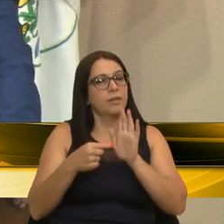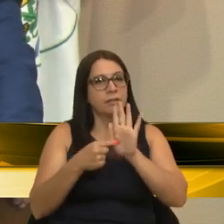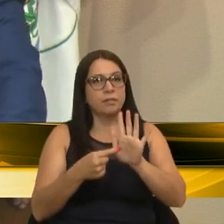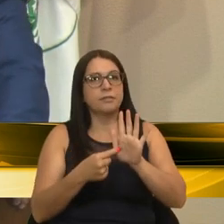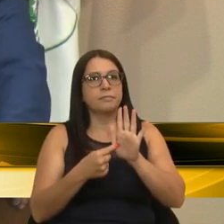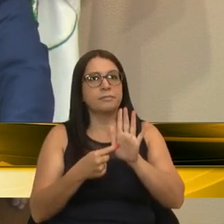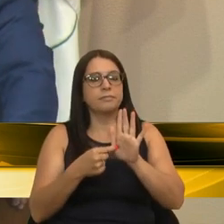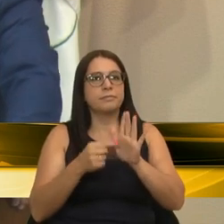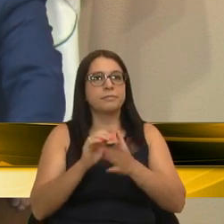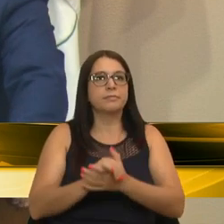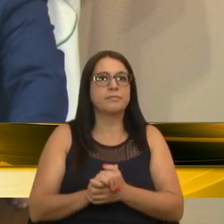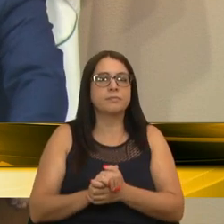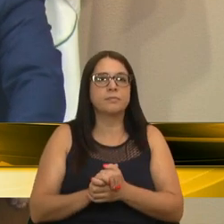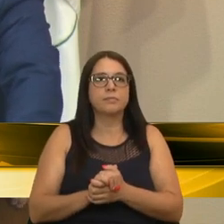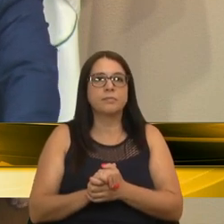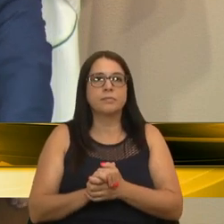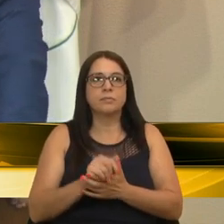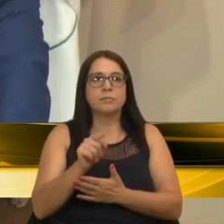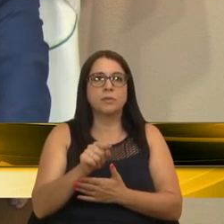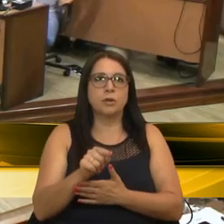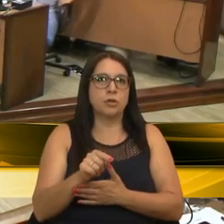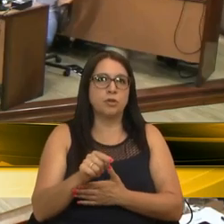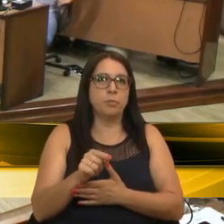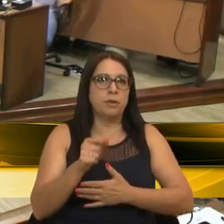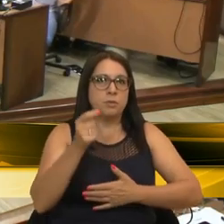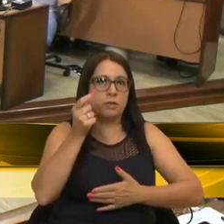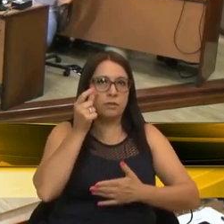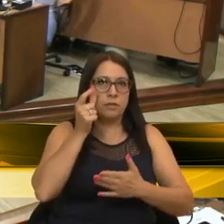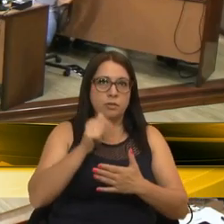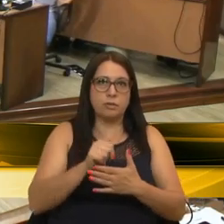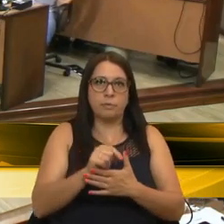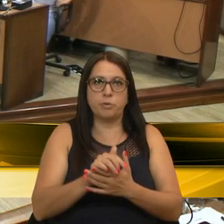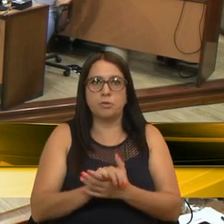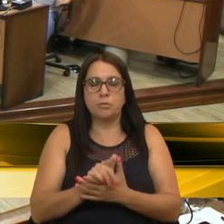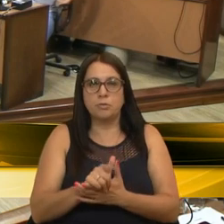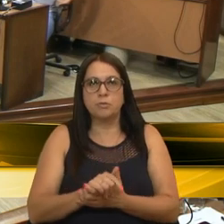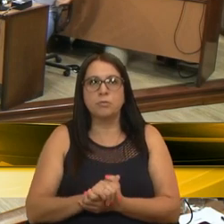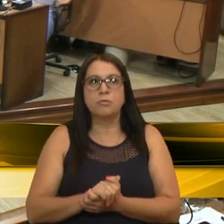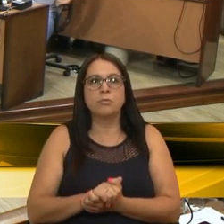gente presente dá uma repercussão. Vereador Périco. Vereador Felipe,